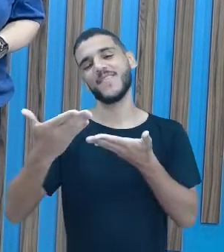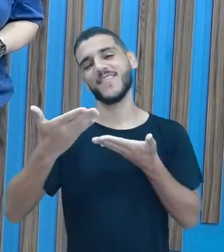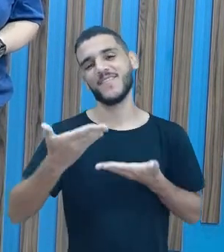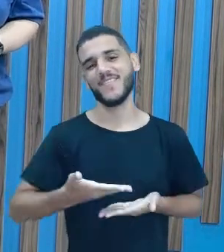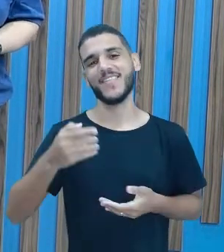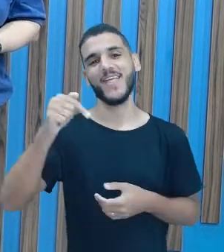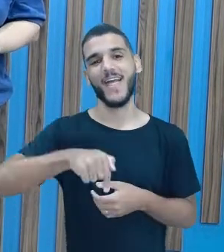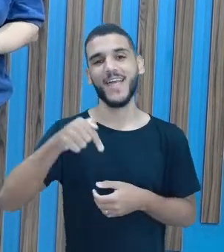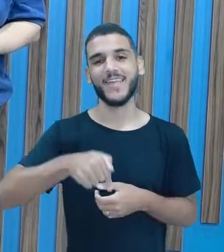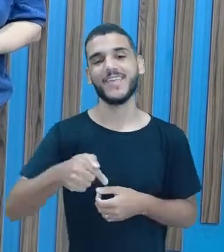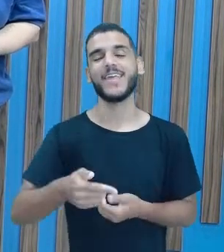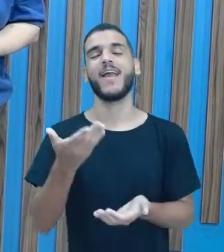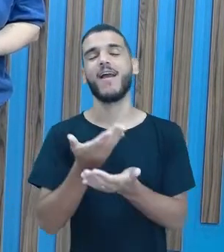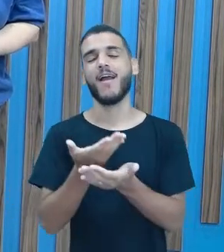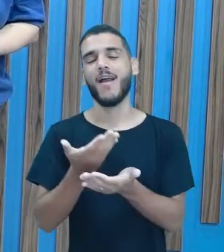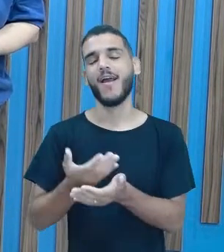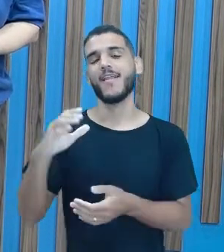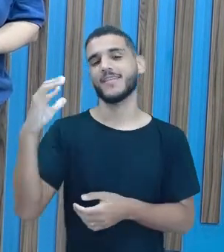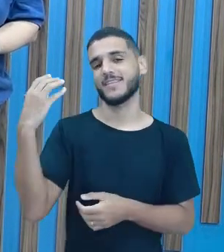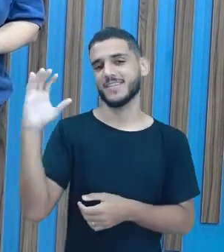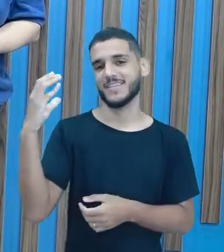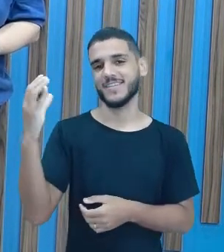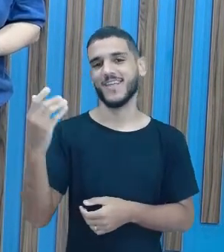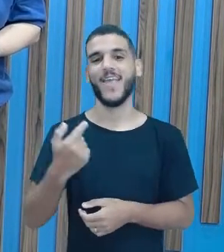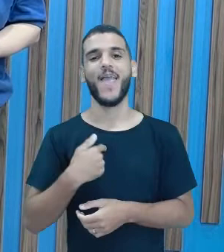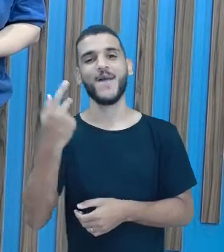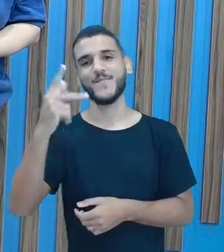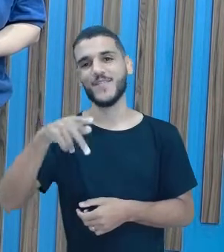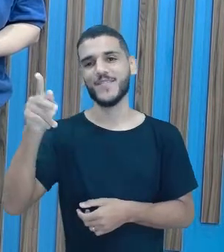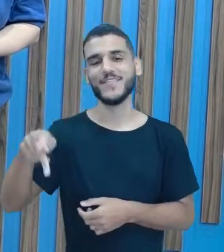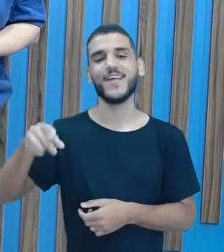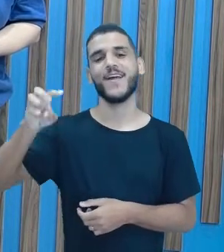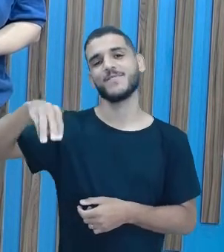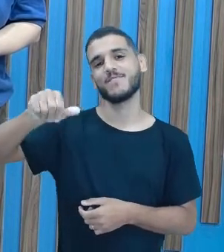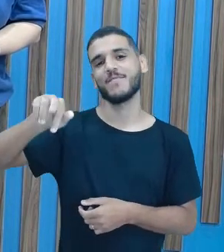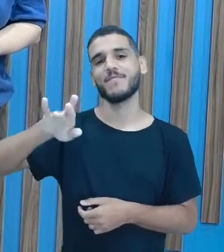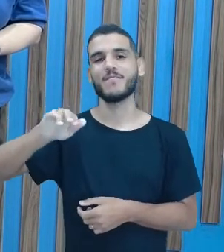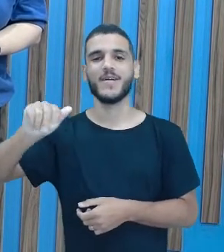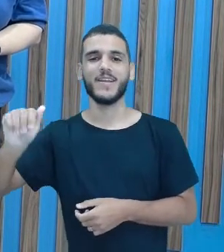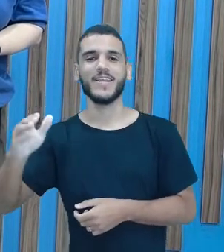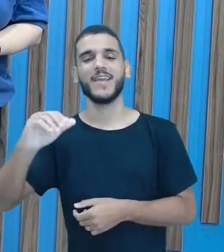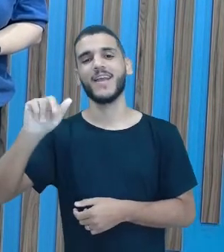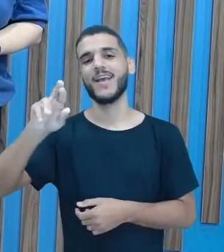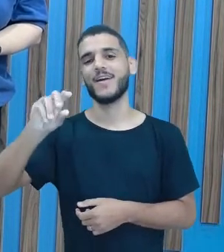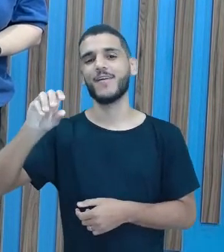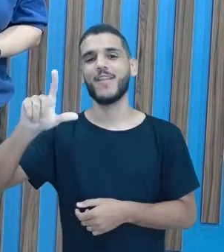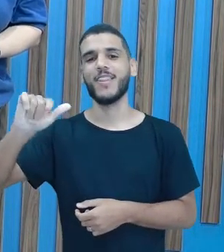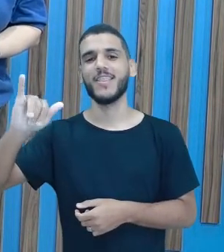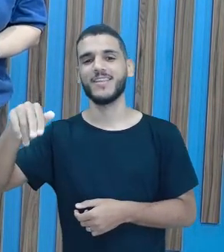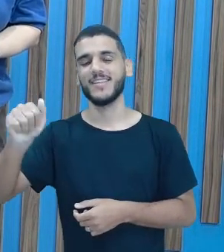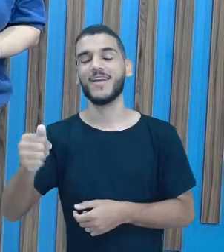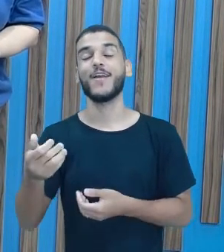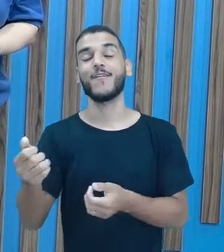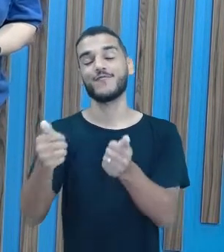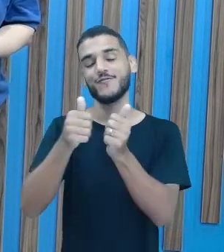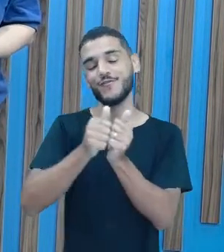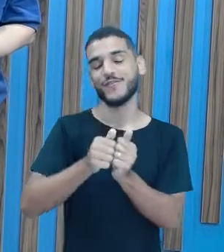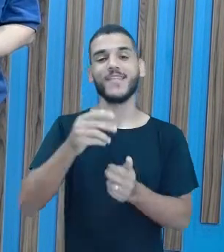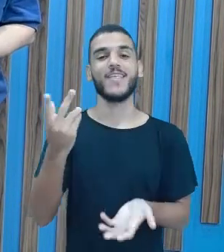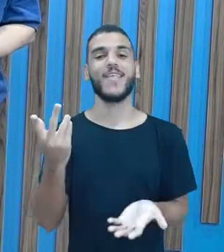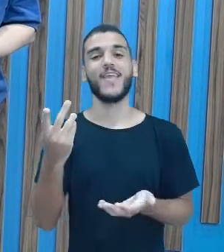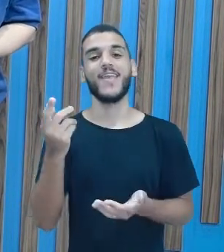-vindos aqui a mais essa aula de Ciências. Eu sou a professora Maria Carolina e estou aqui muito bem acompanhada do